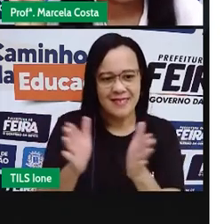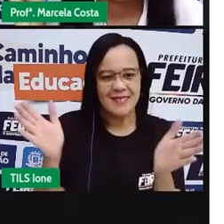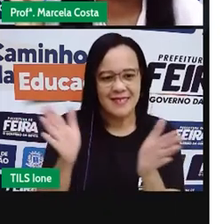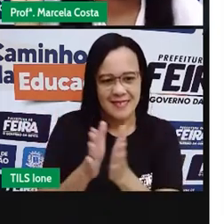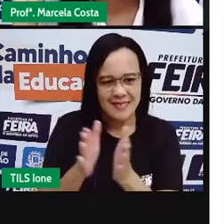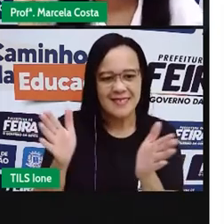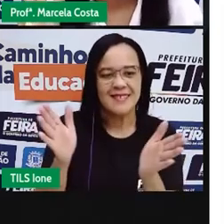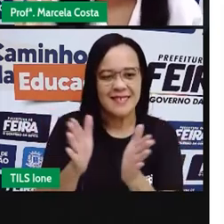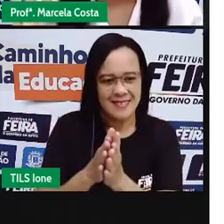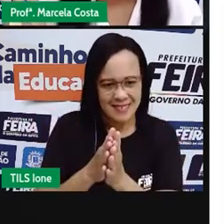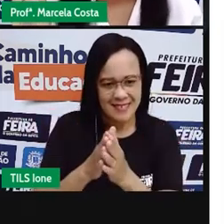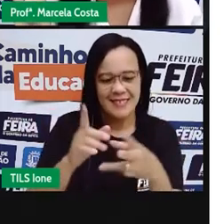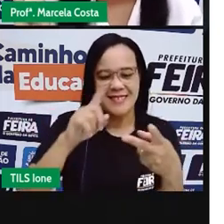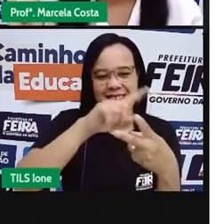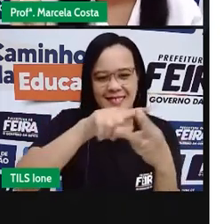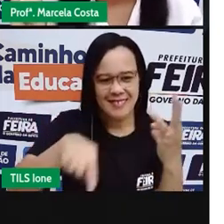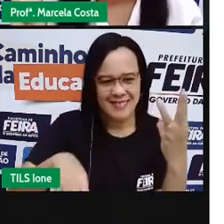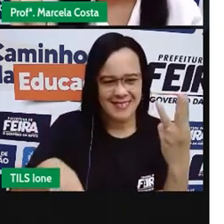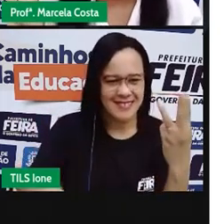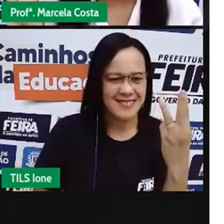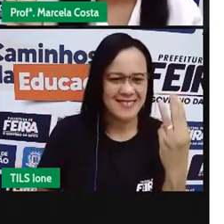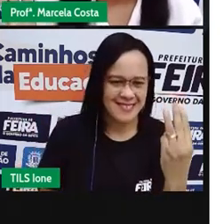três filórias.